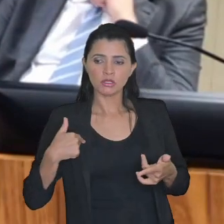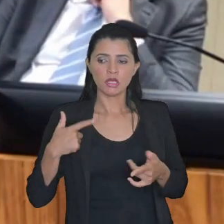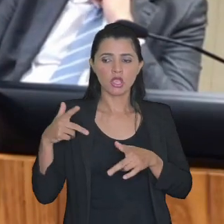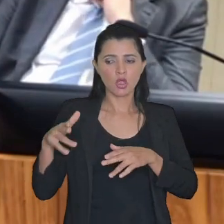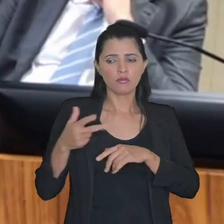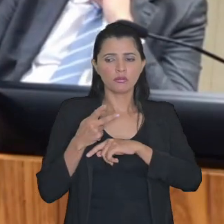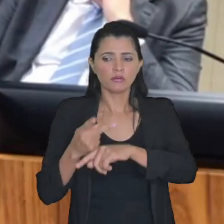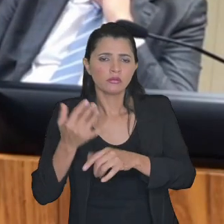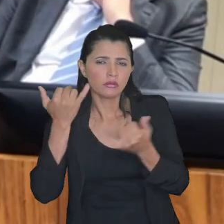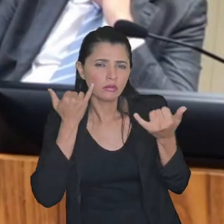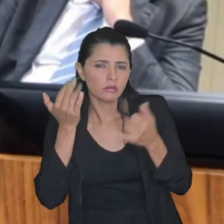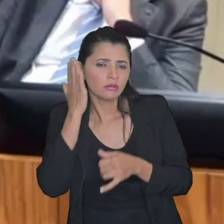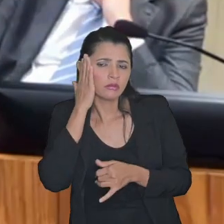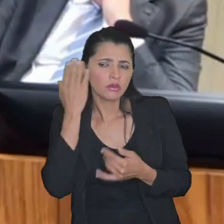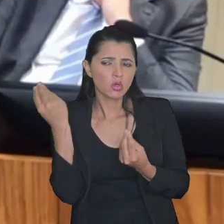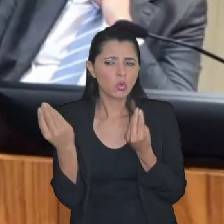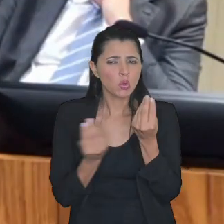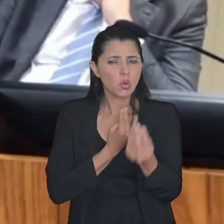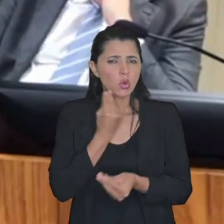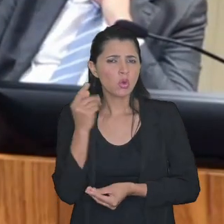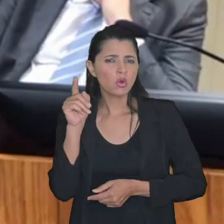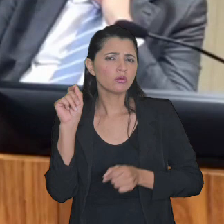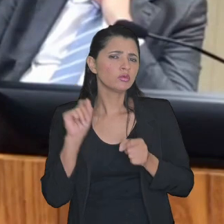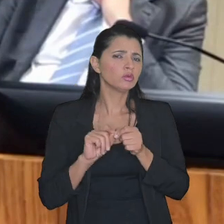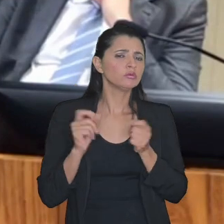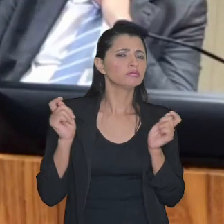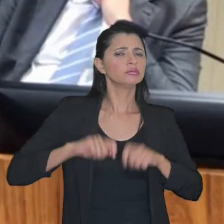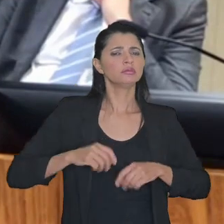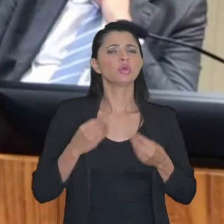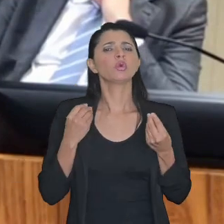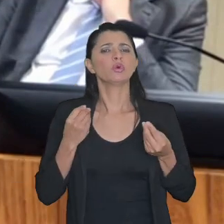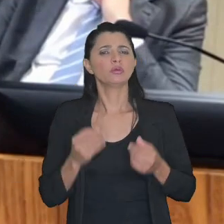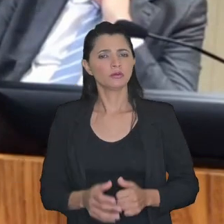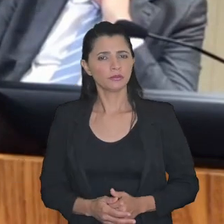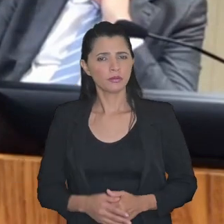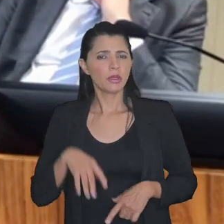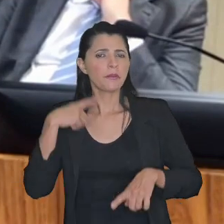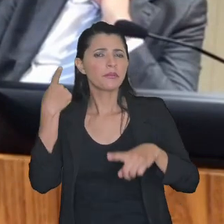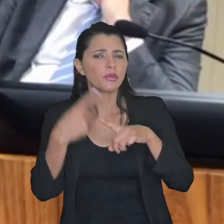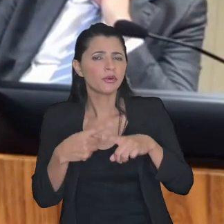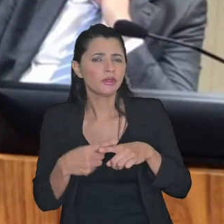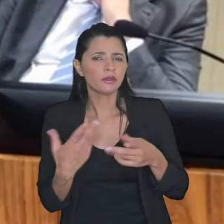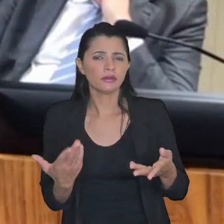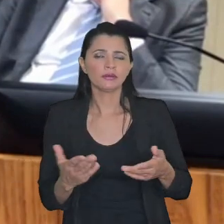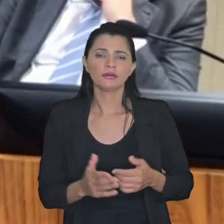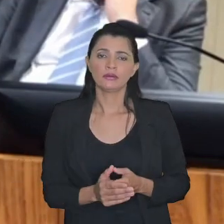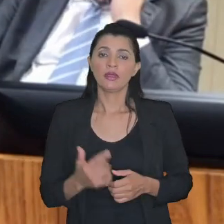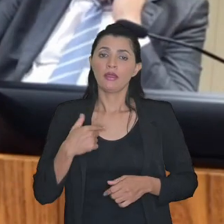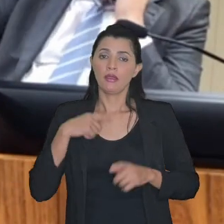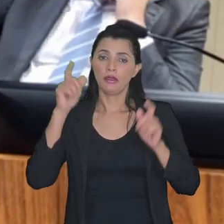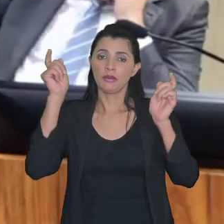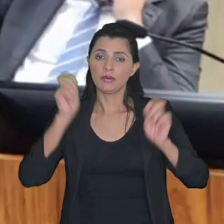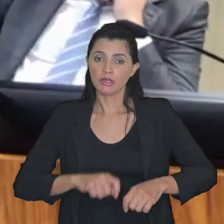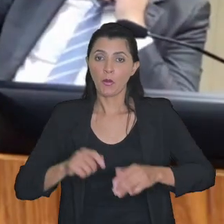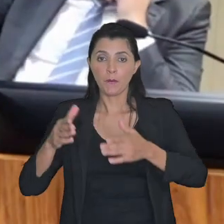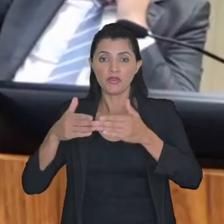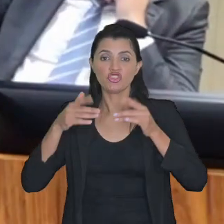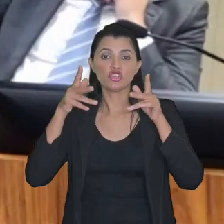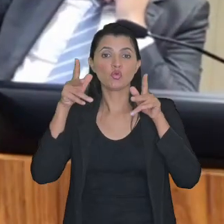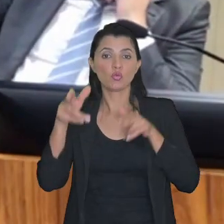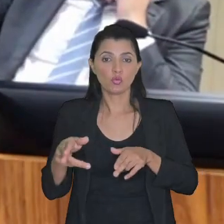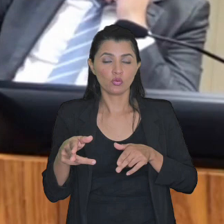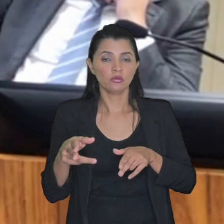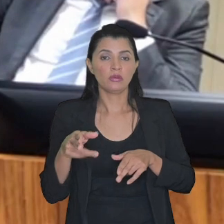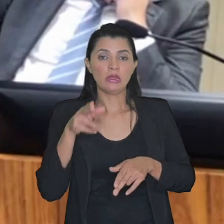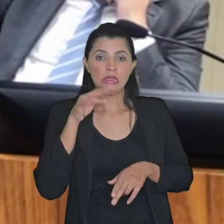coisa eu vou procurar saber como em que condições por que e aí eu tenho condições de pedir igual